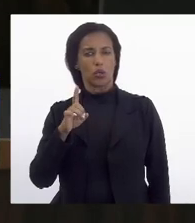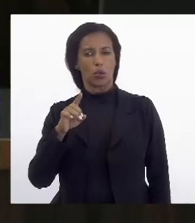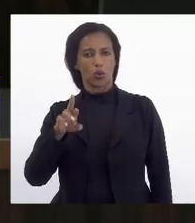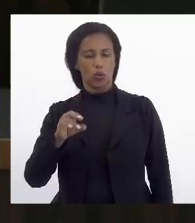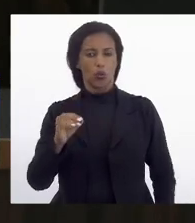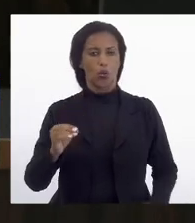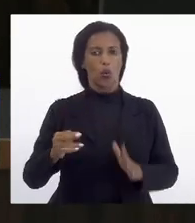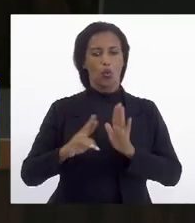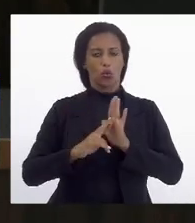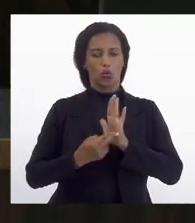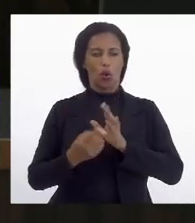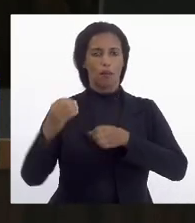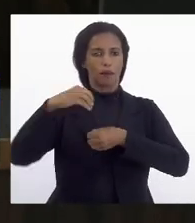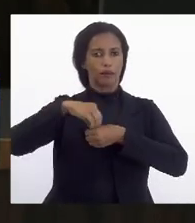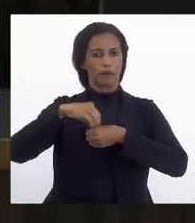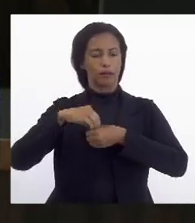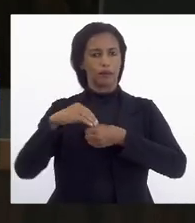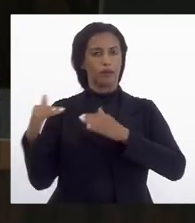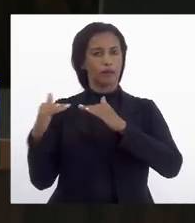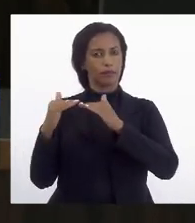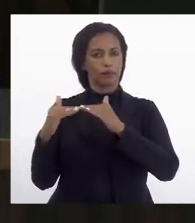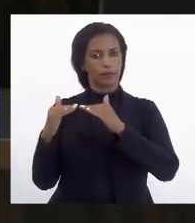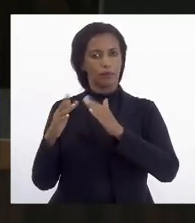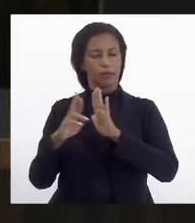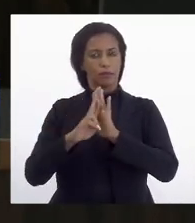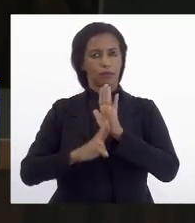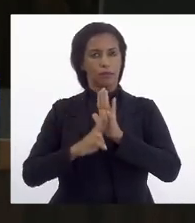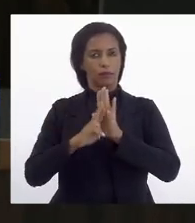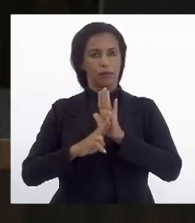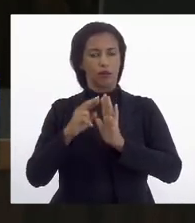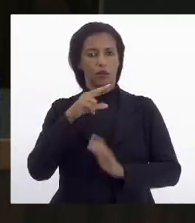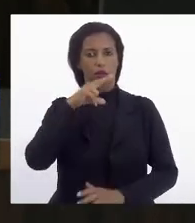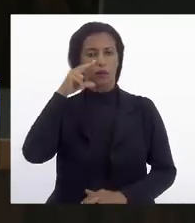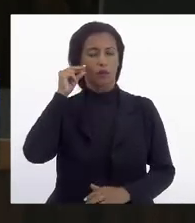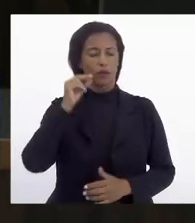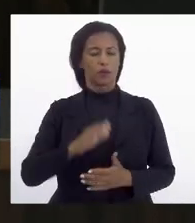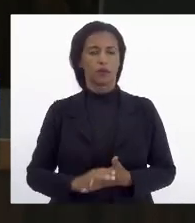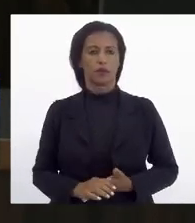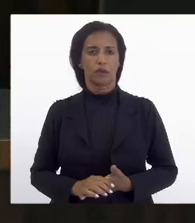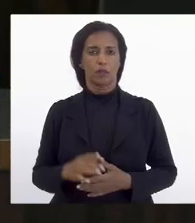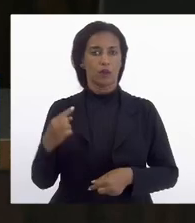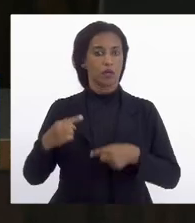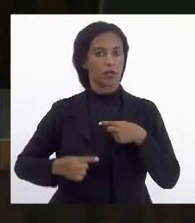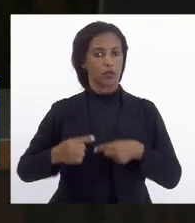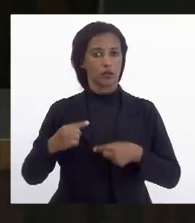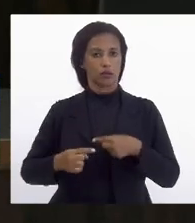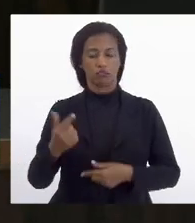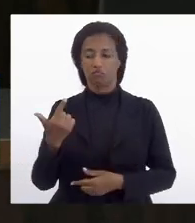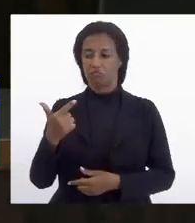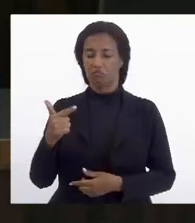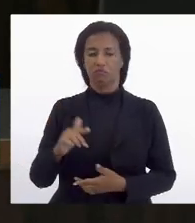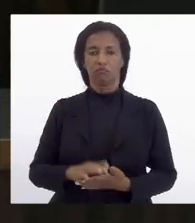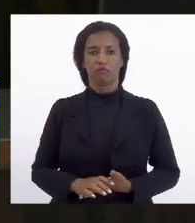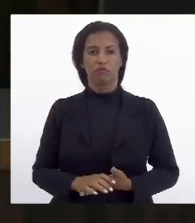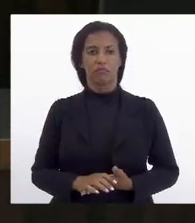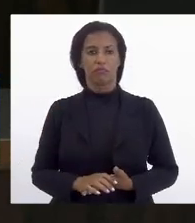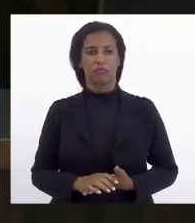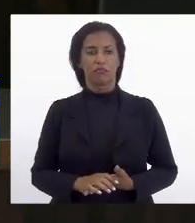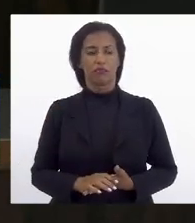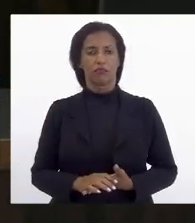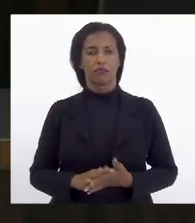de normas internas e proposições externas favorável relator deputado Rosenberg Reis em discussão não havendo quem querer discutir